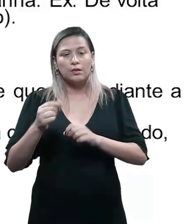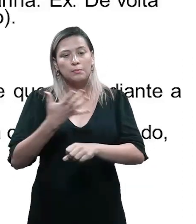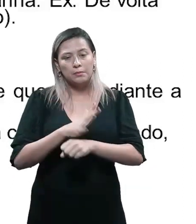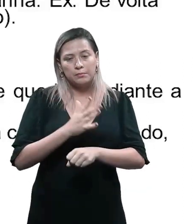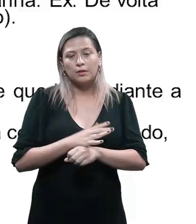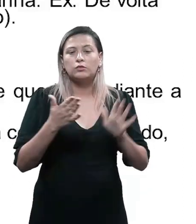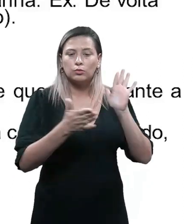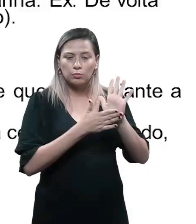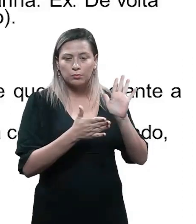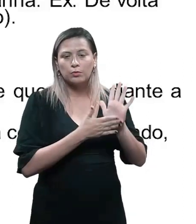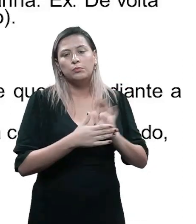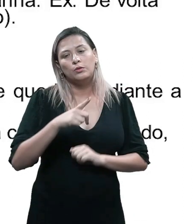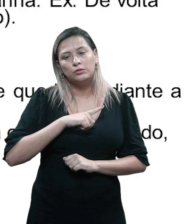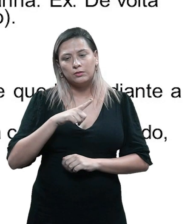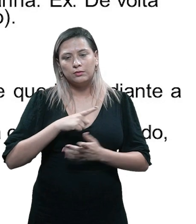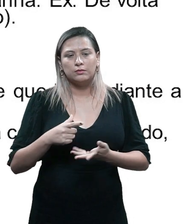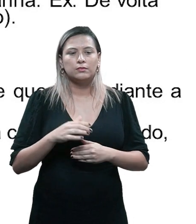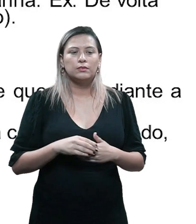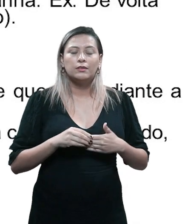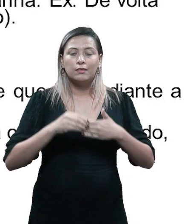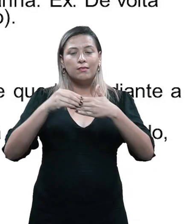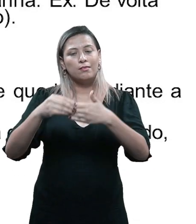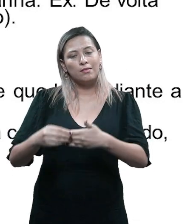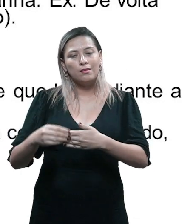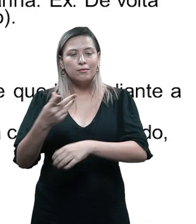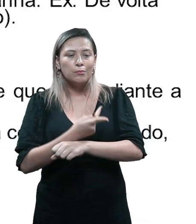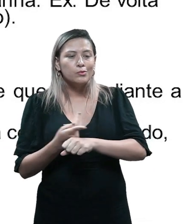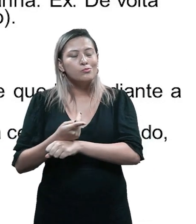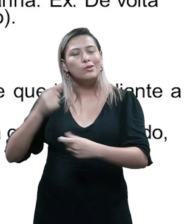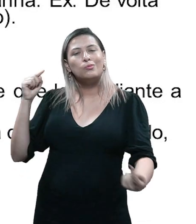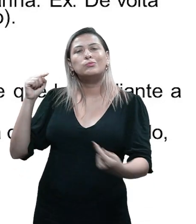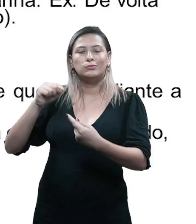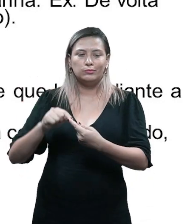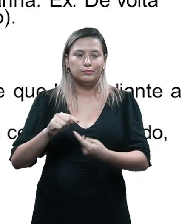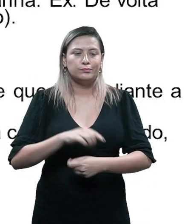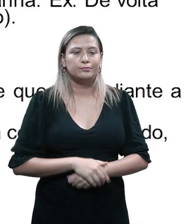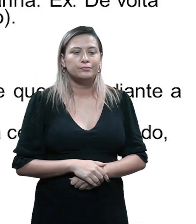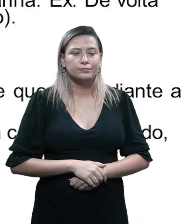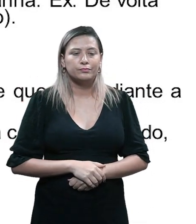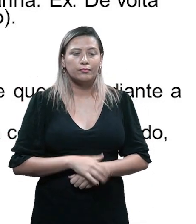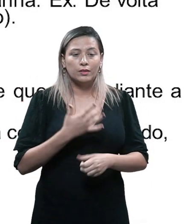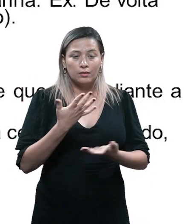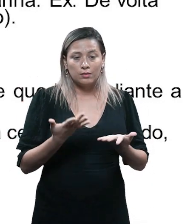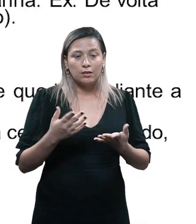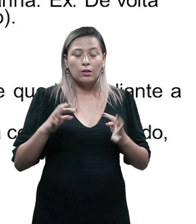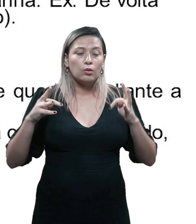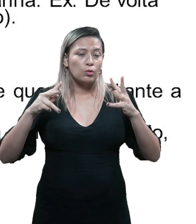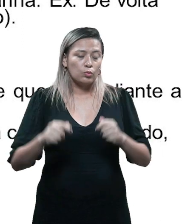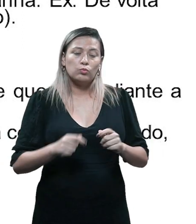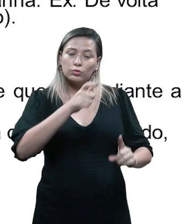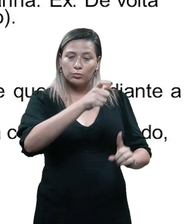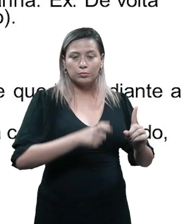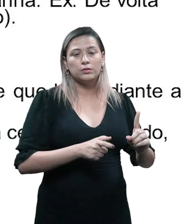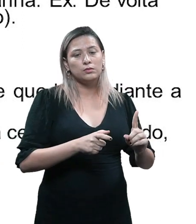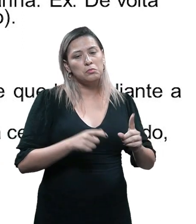trás. Ela é uma atividade que leva adiante a busca de um objetivo. A atividade é